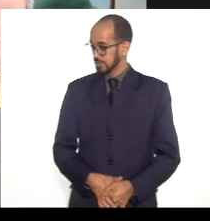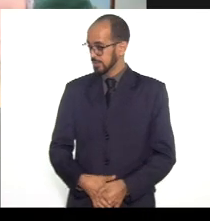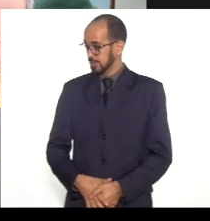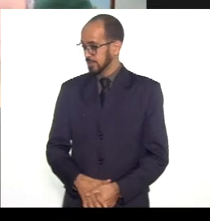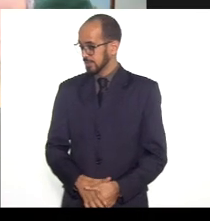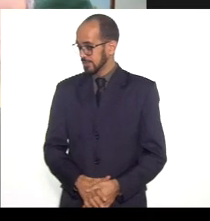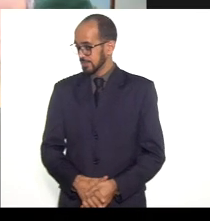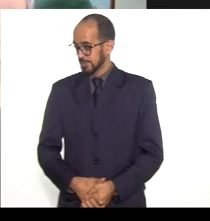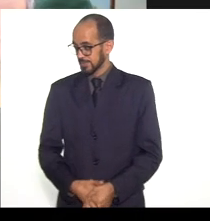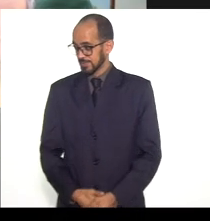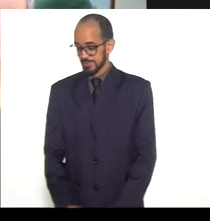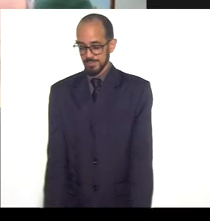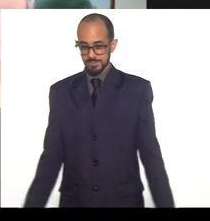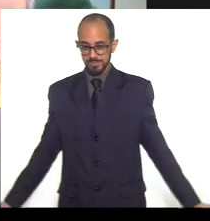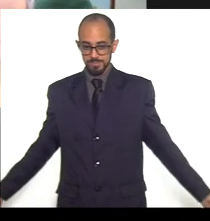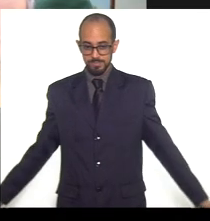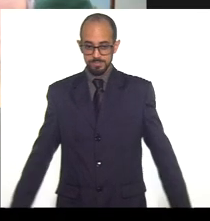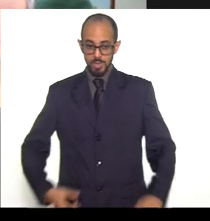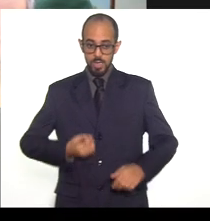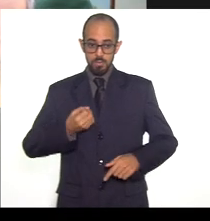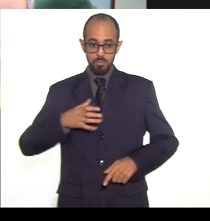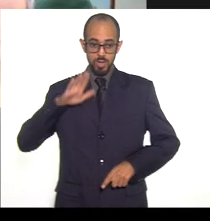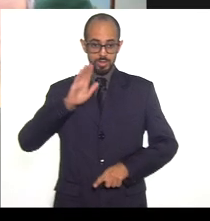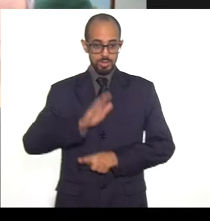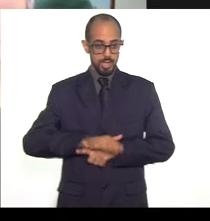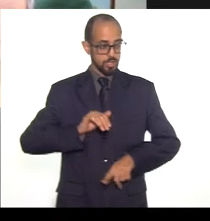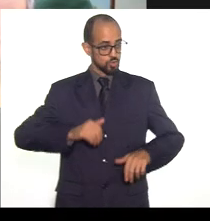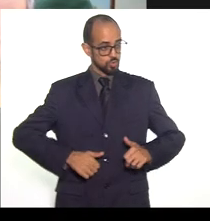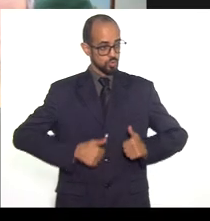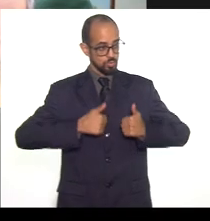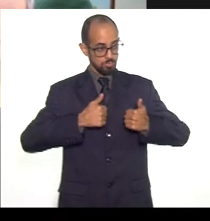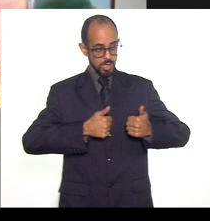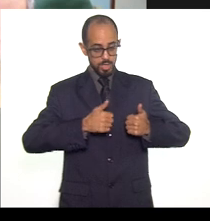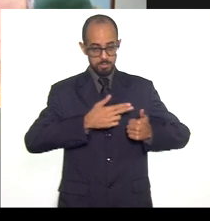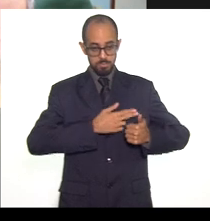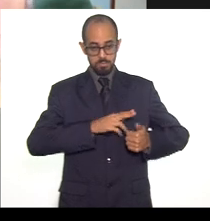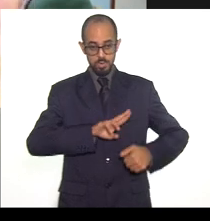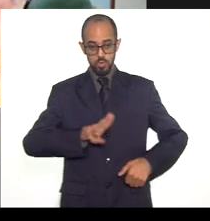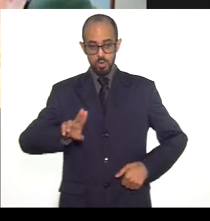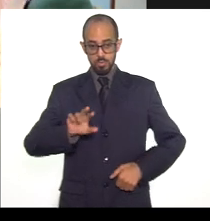Fabrício. Boa tarde, tudo bem? Fabrício no nome.